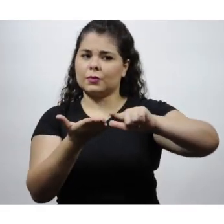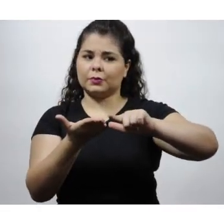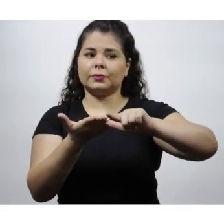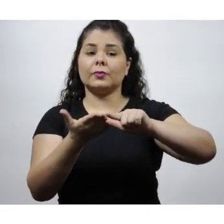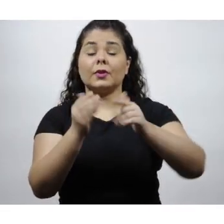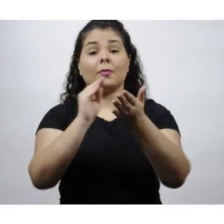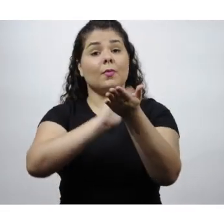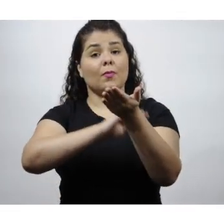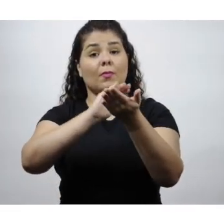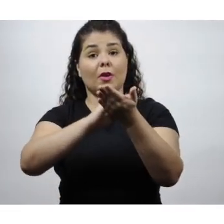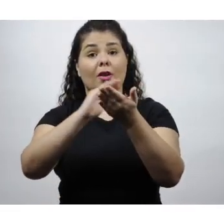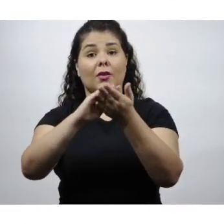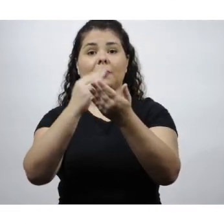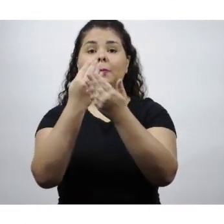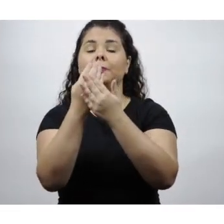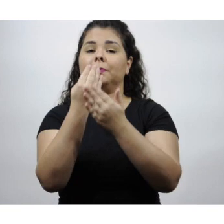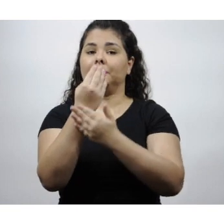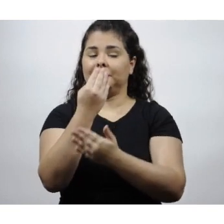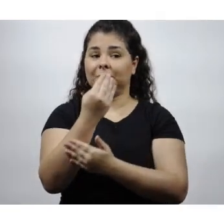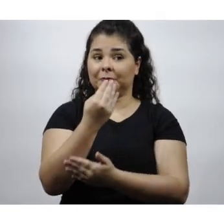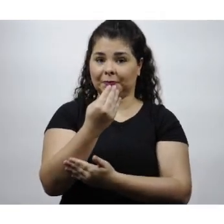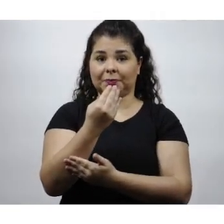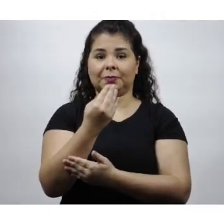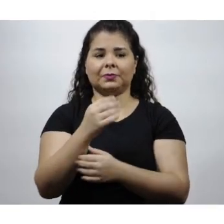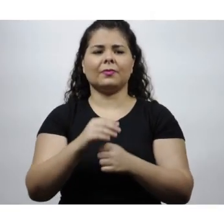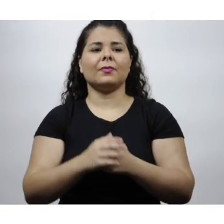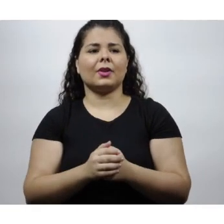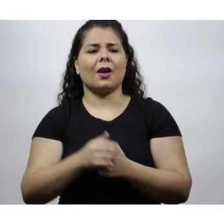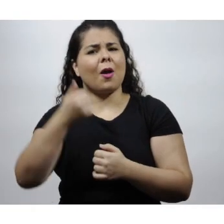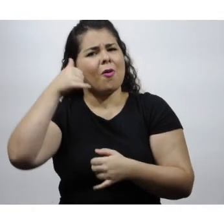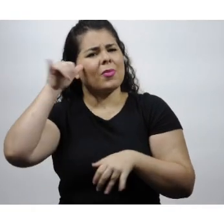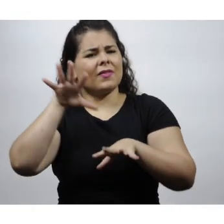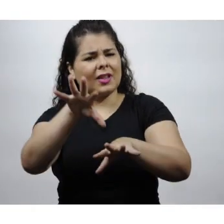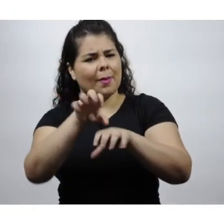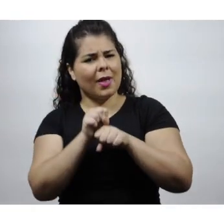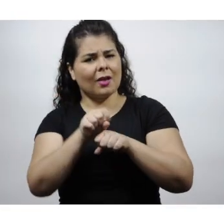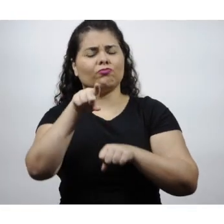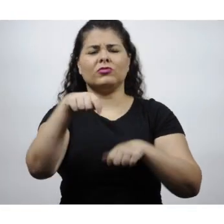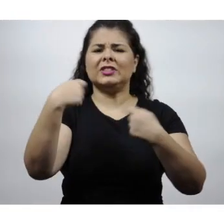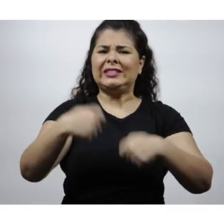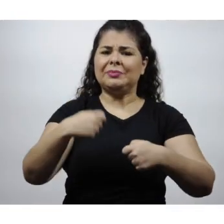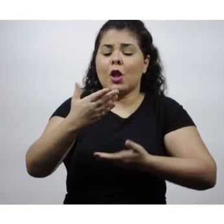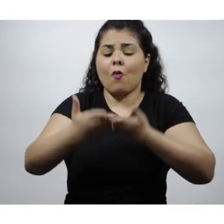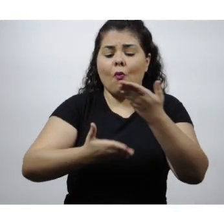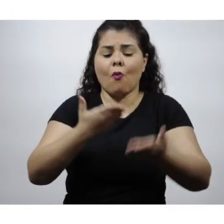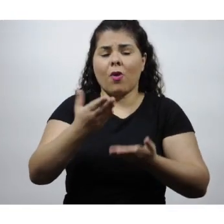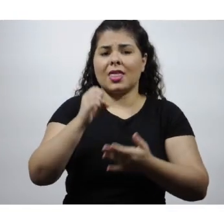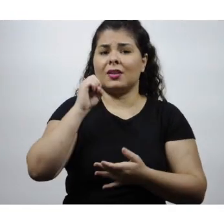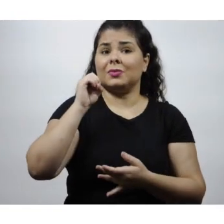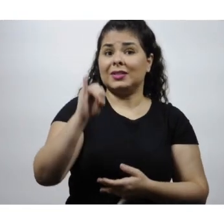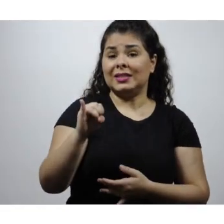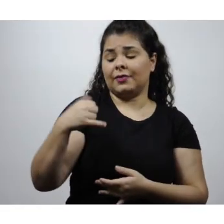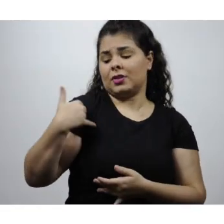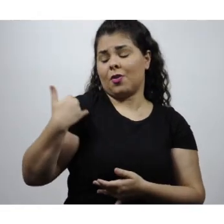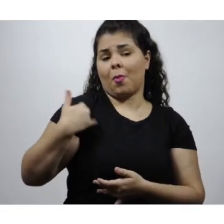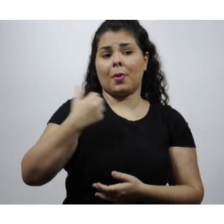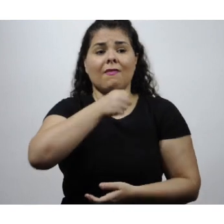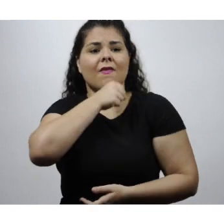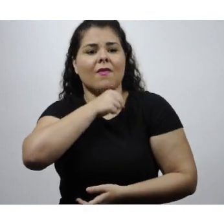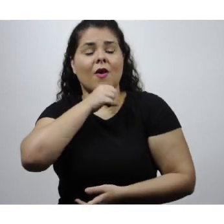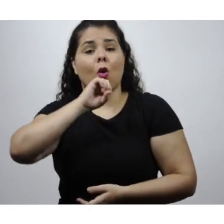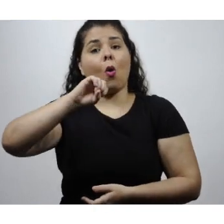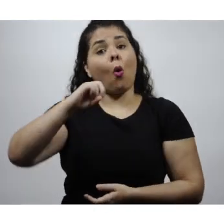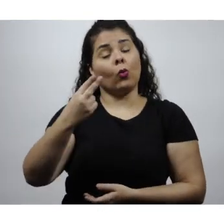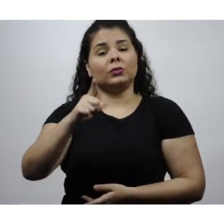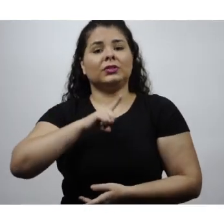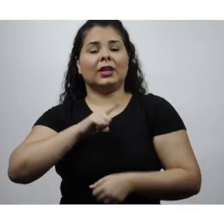Como lavar as mãos? 10. Seque bem as mãos com uma toalha. Para não pegar, você precisa ter mais cuidado se for mais velho ou se tem outros problemas de